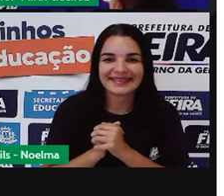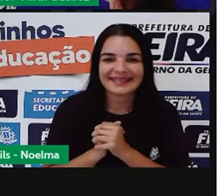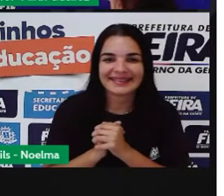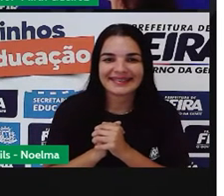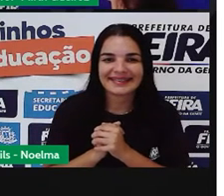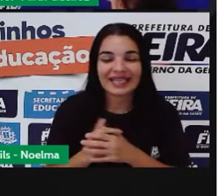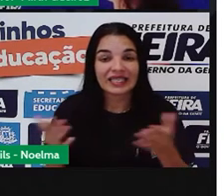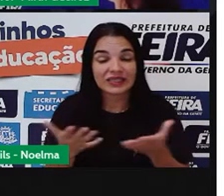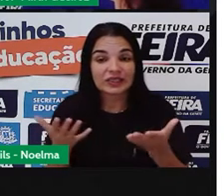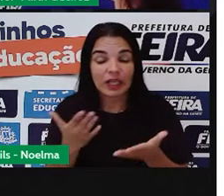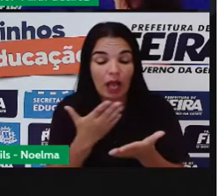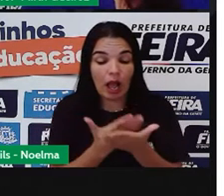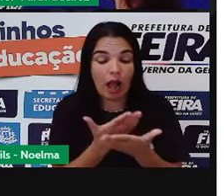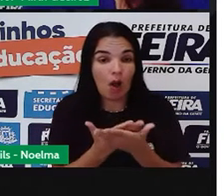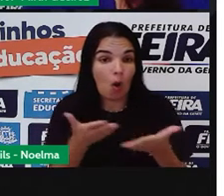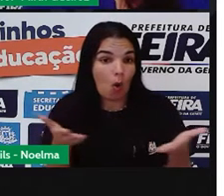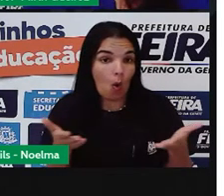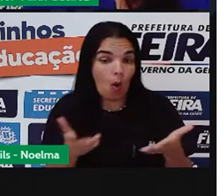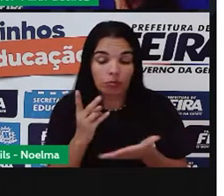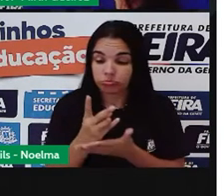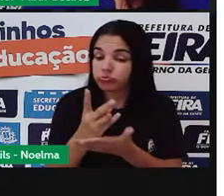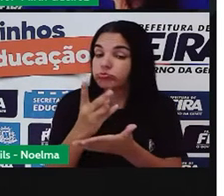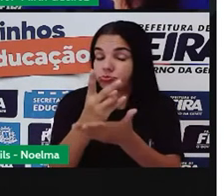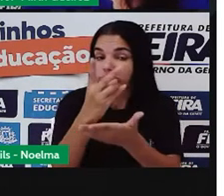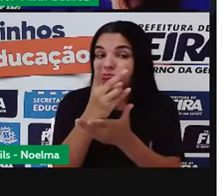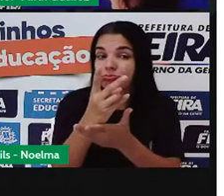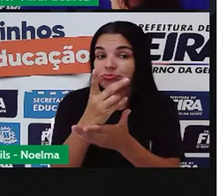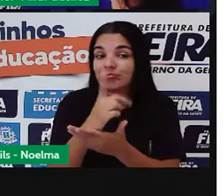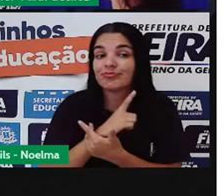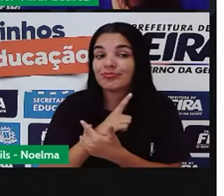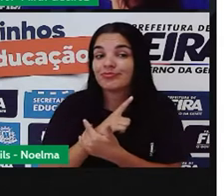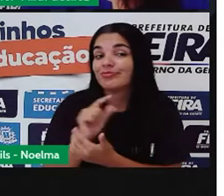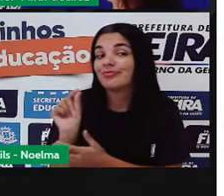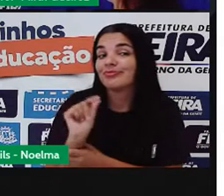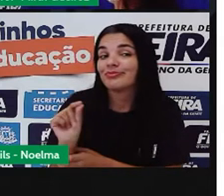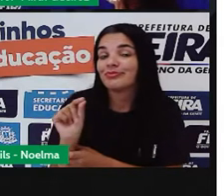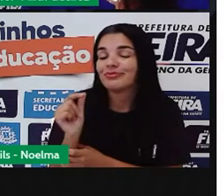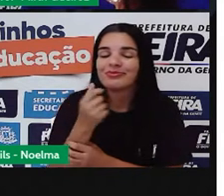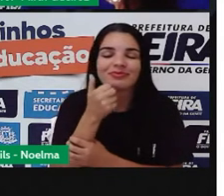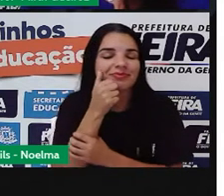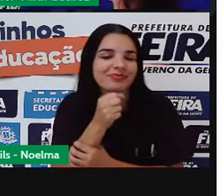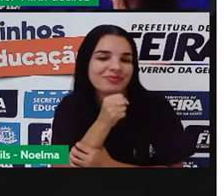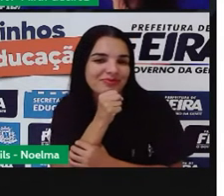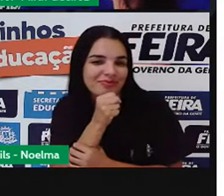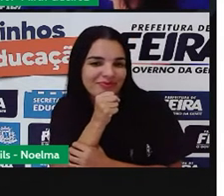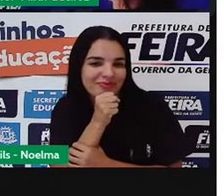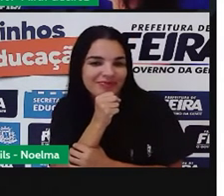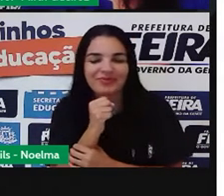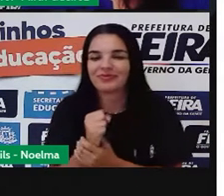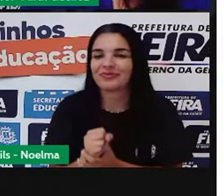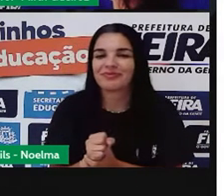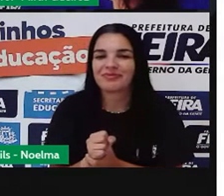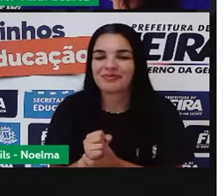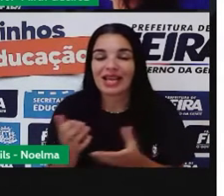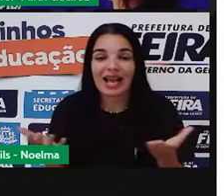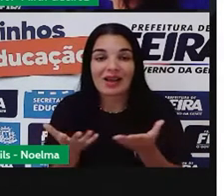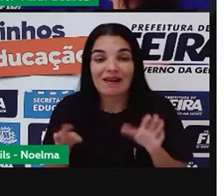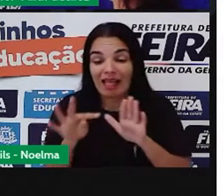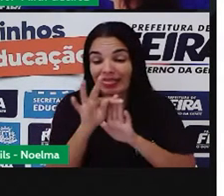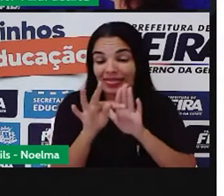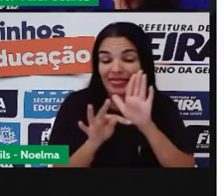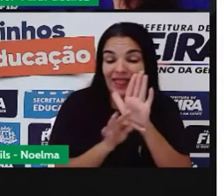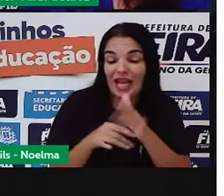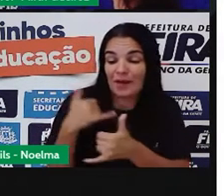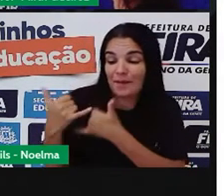E na aula de hoje a gente vai continuar a falar sobre a vovó. Veremos agora textos e